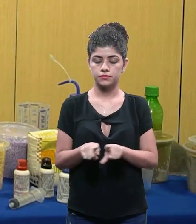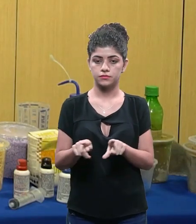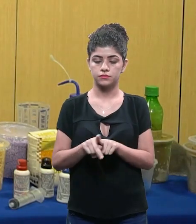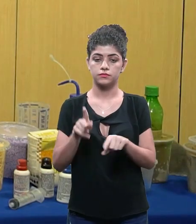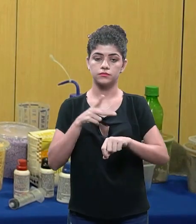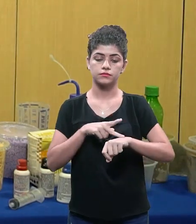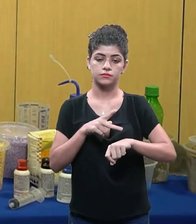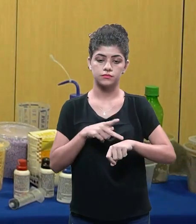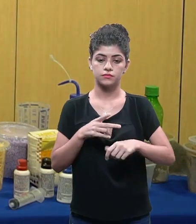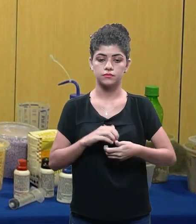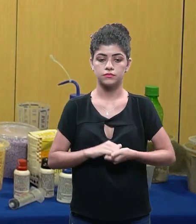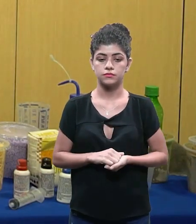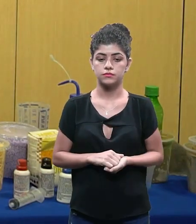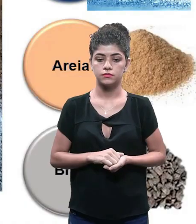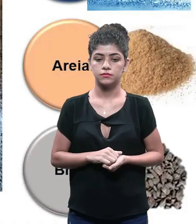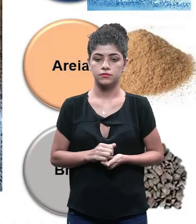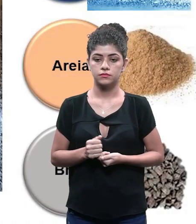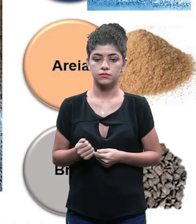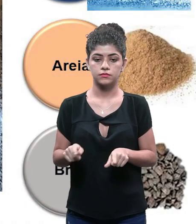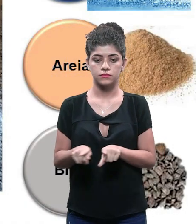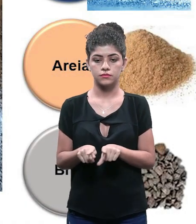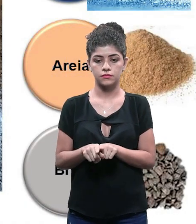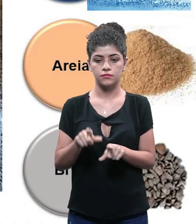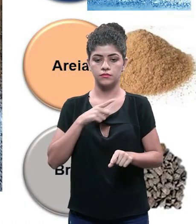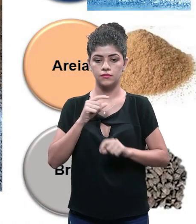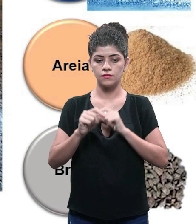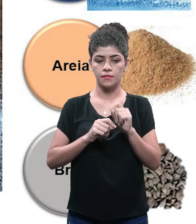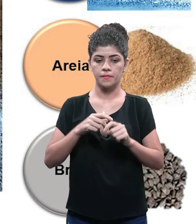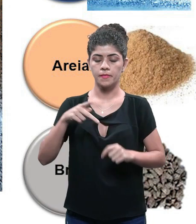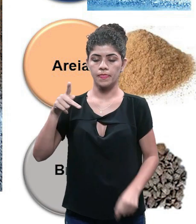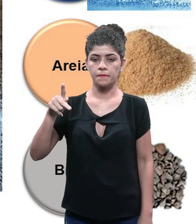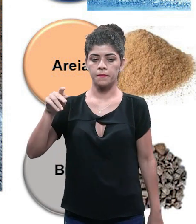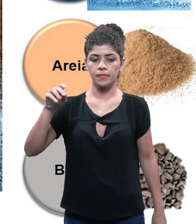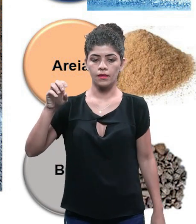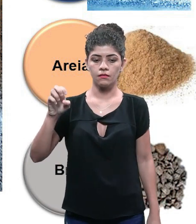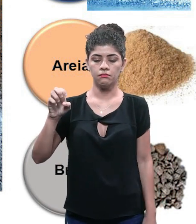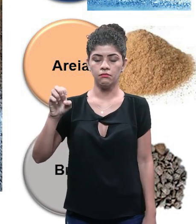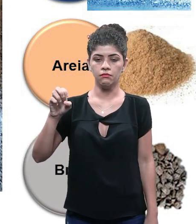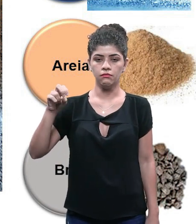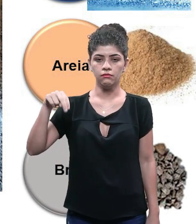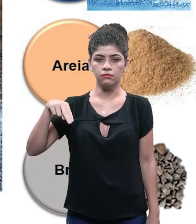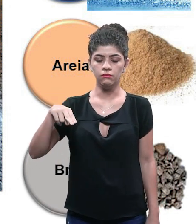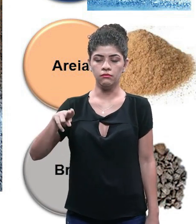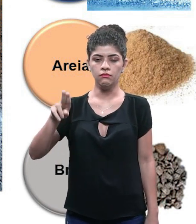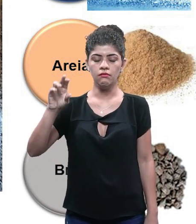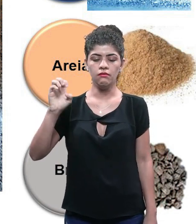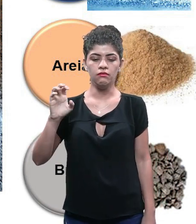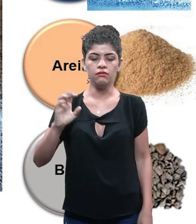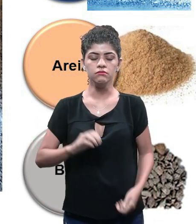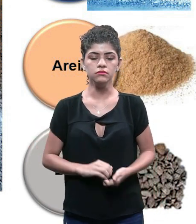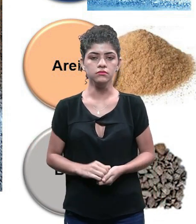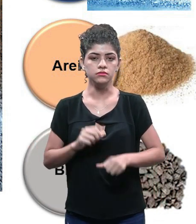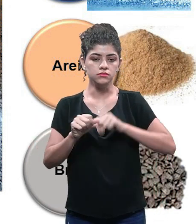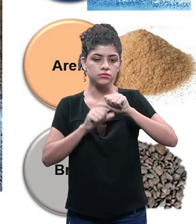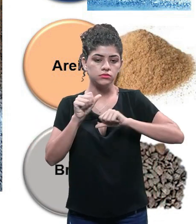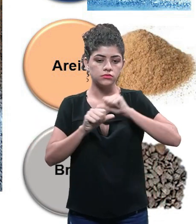certo? Minha brita e assim sucessivamente. No caso aqui, a gente não acrescentou pneus inservíveis. Então, a gente tinha uma parceria na época com